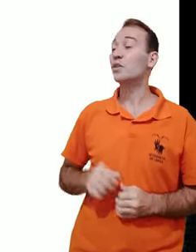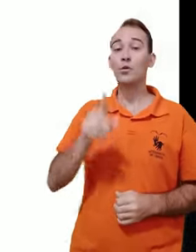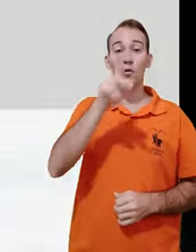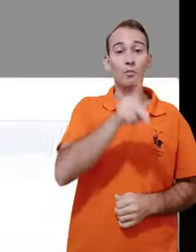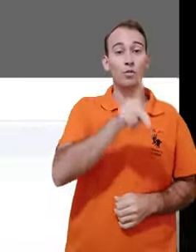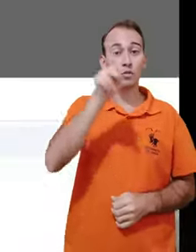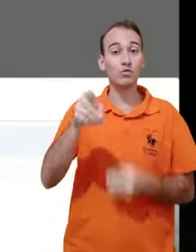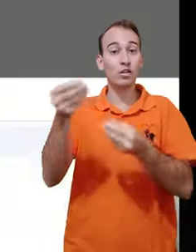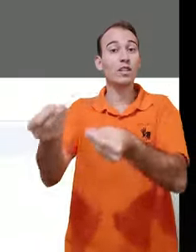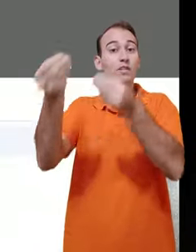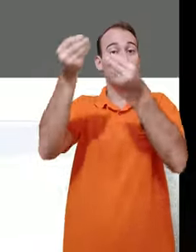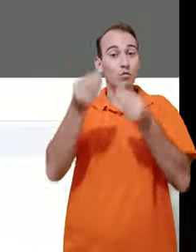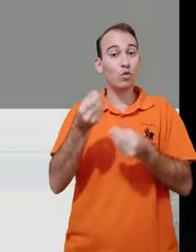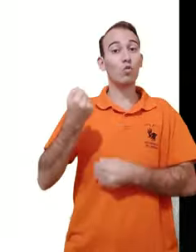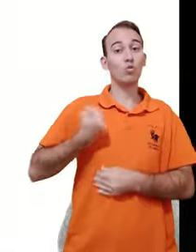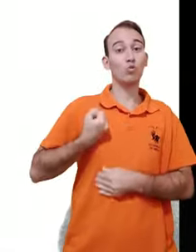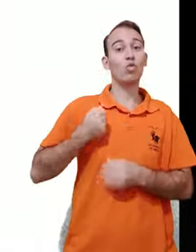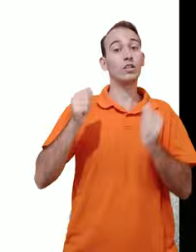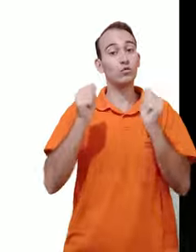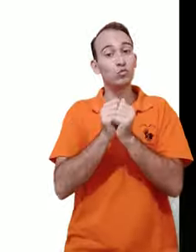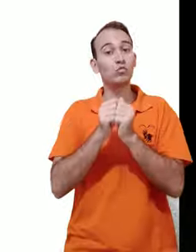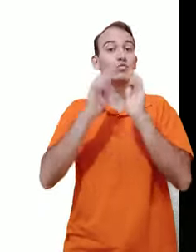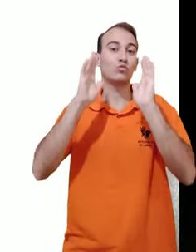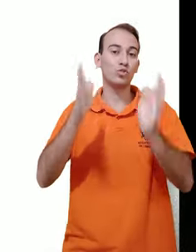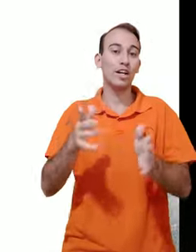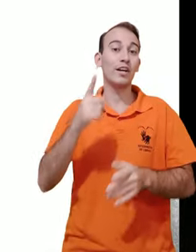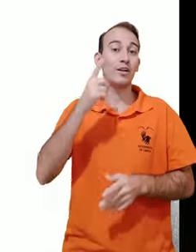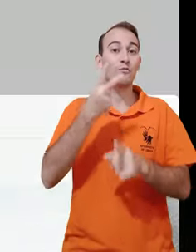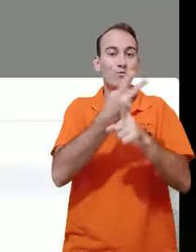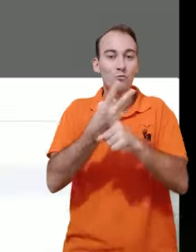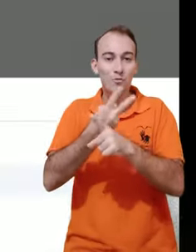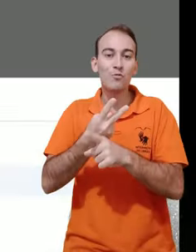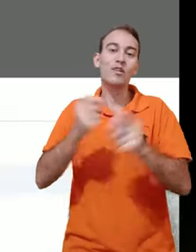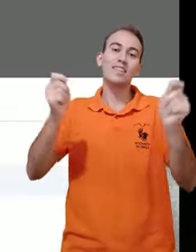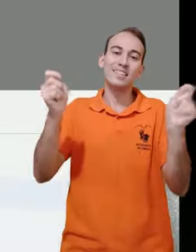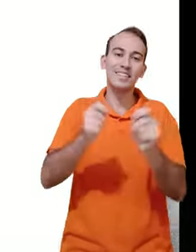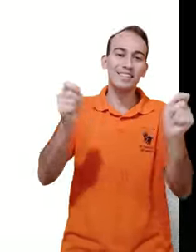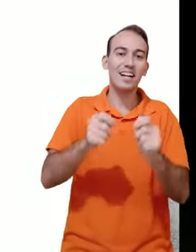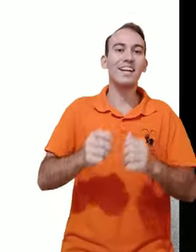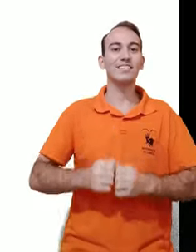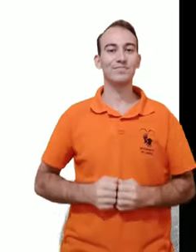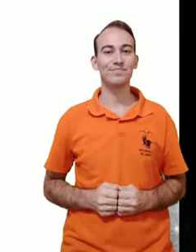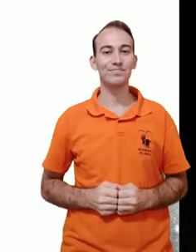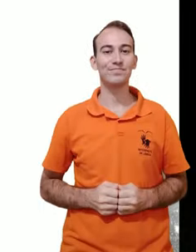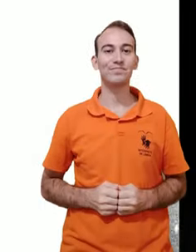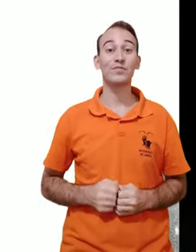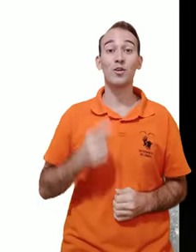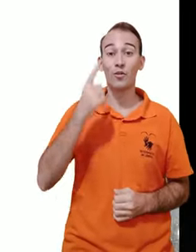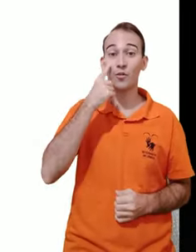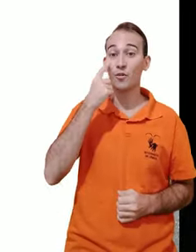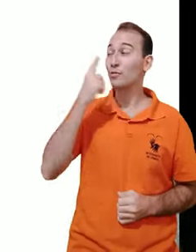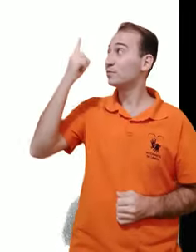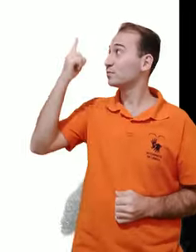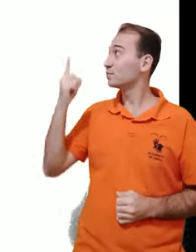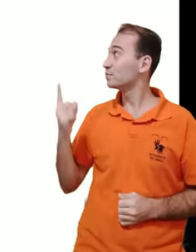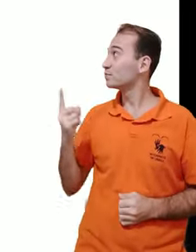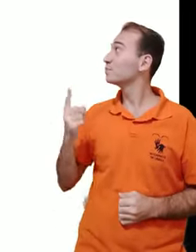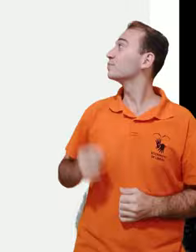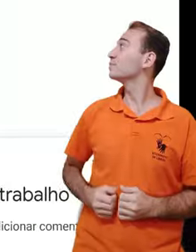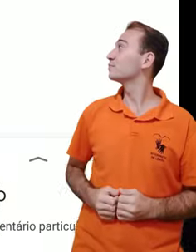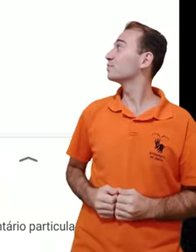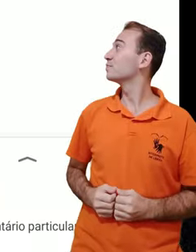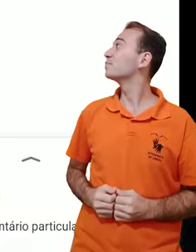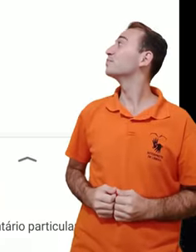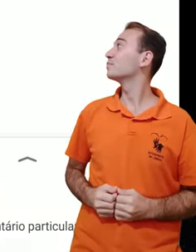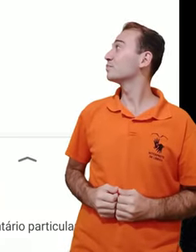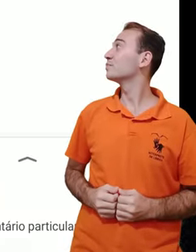As devolvidas pelo seu professor, e as que estão pendentes, ainda precisam ser realizadas. Ao clicar em uma